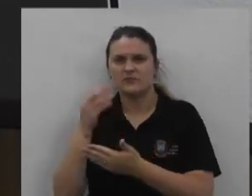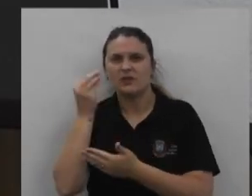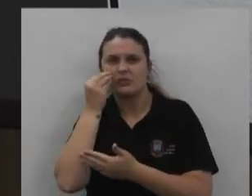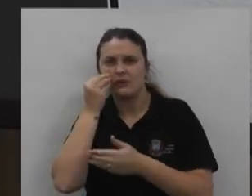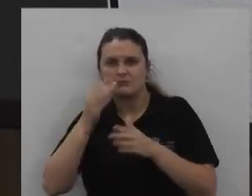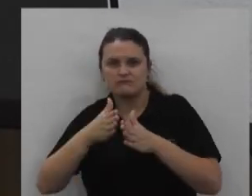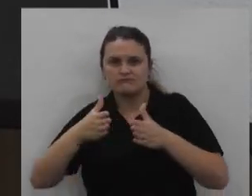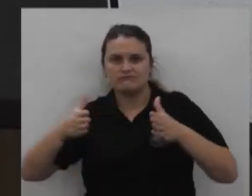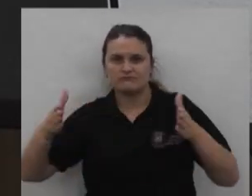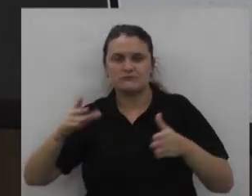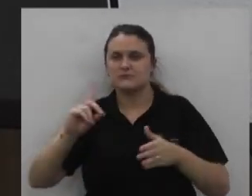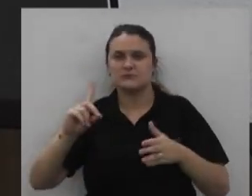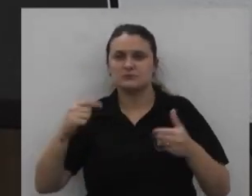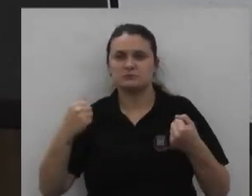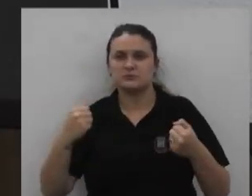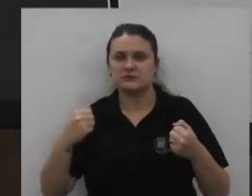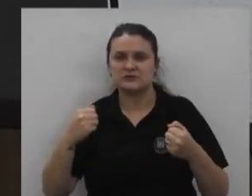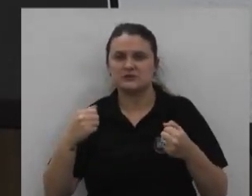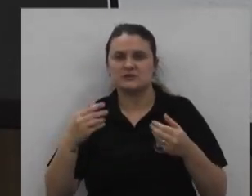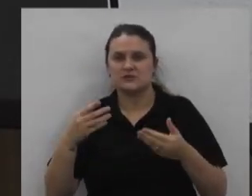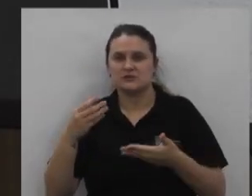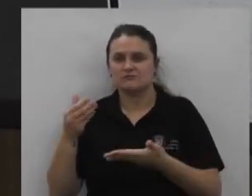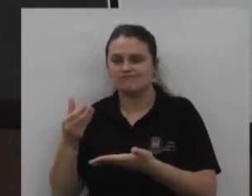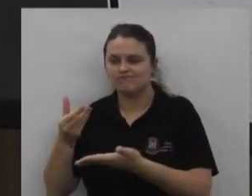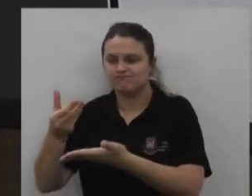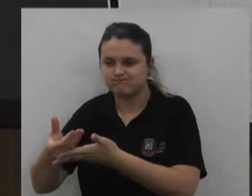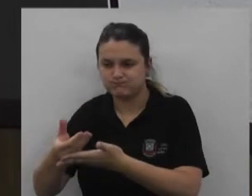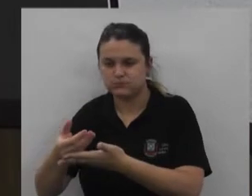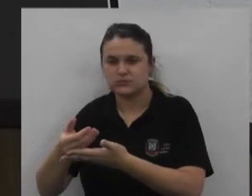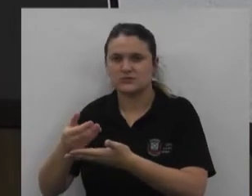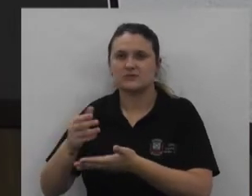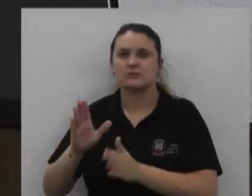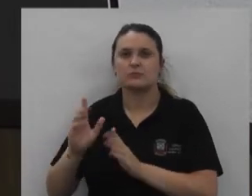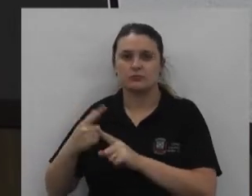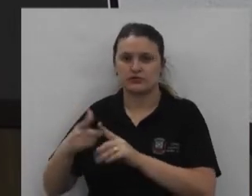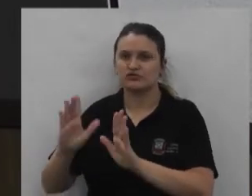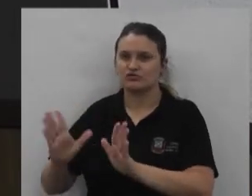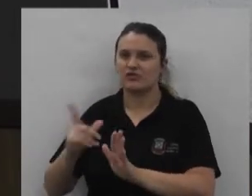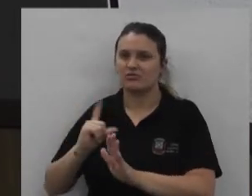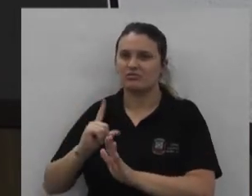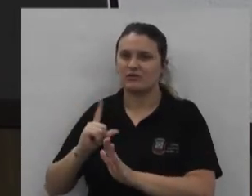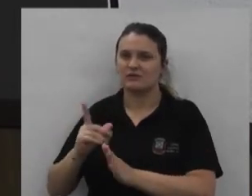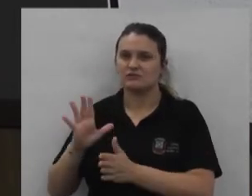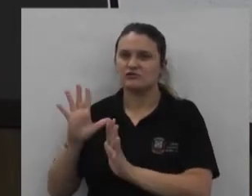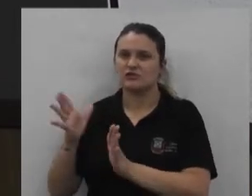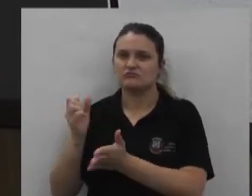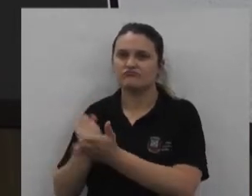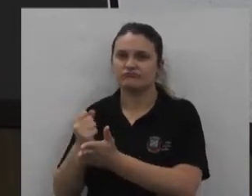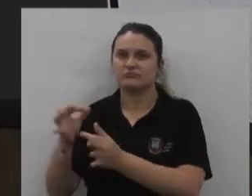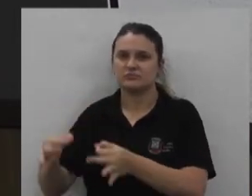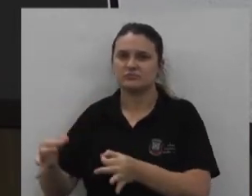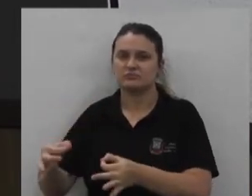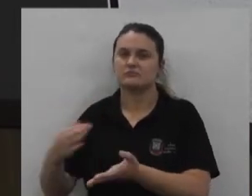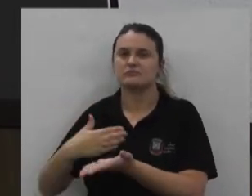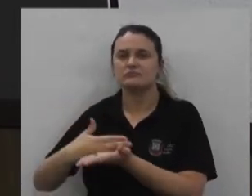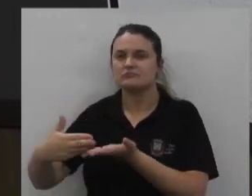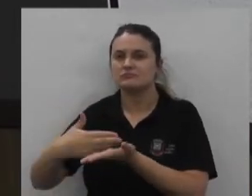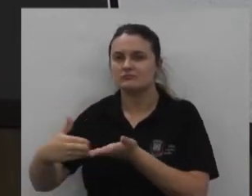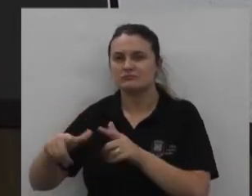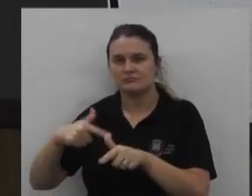vamos ter ampliação então nós não precisamos destinar verba da Câmara para esse porque foi homologado e logo